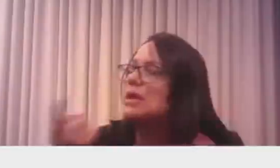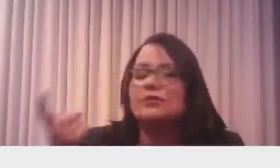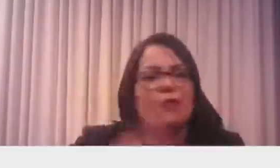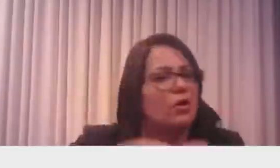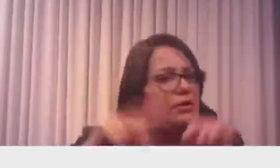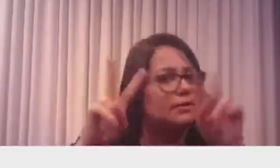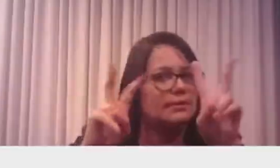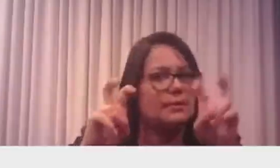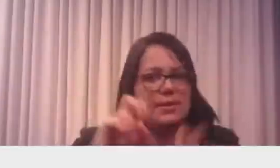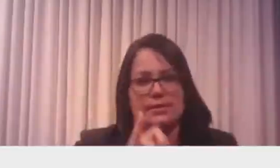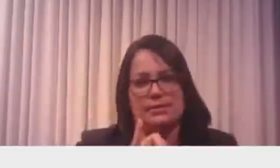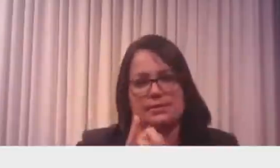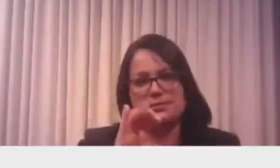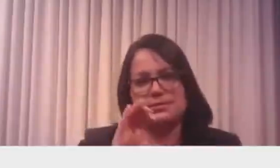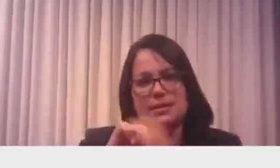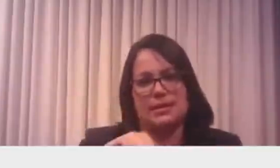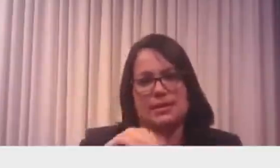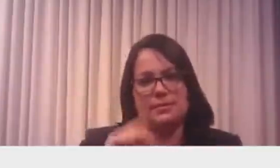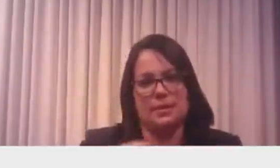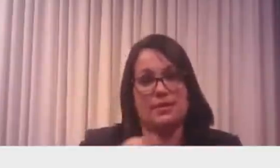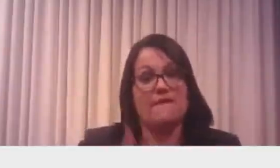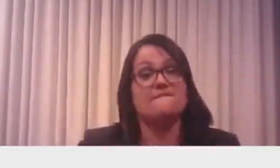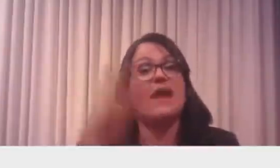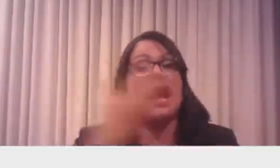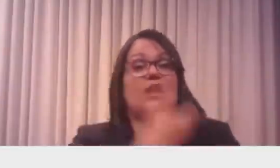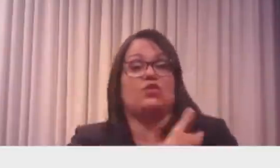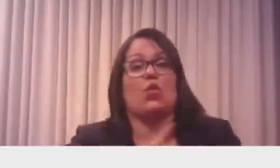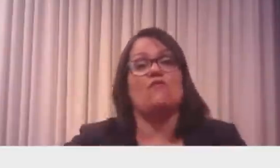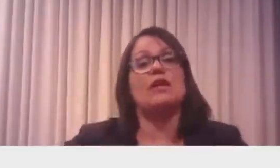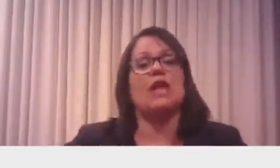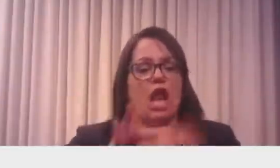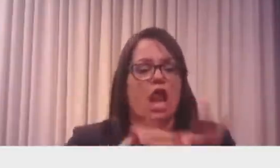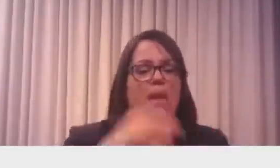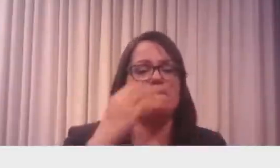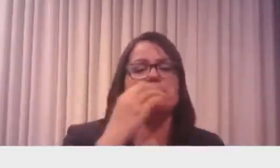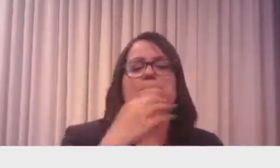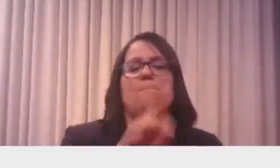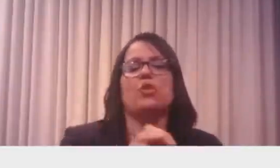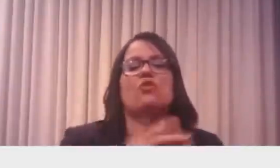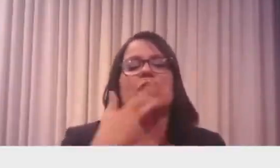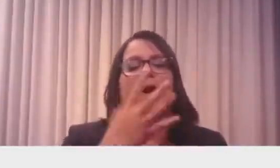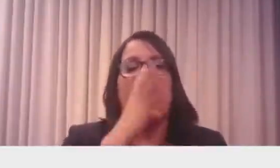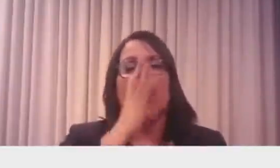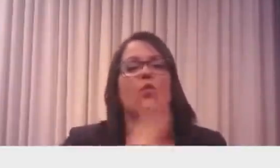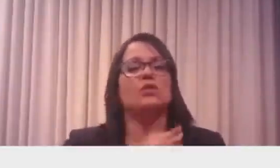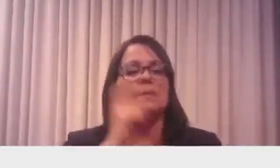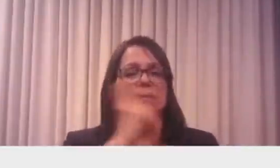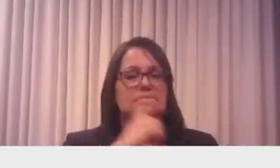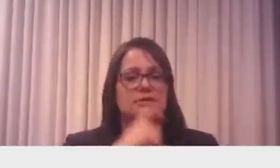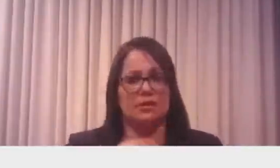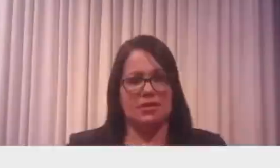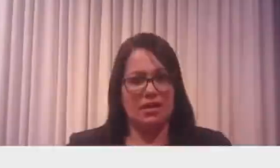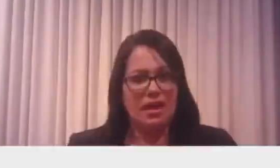vários governadores que fizeram nota aí me chamando de mentiroso. Então, vamos lá, me chamei a imprensa de mentirosa, então.